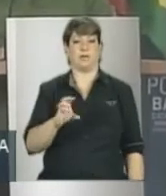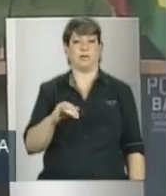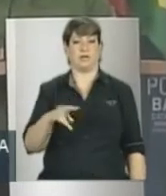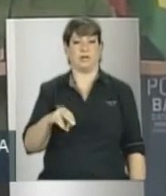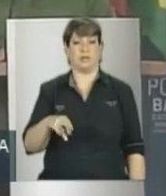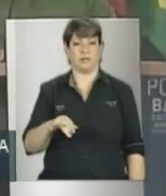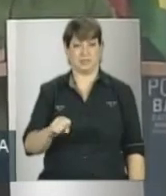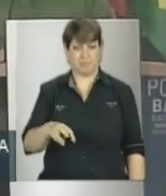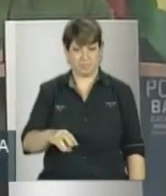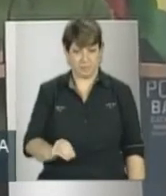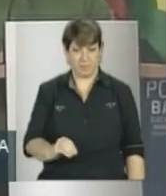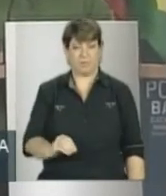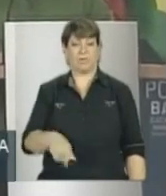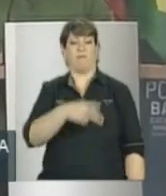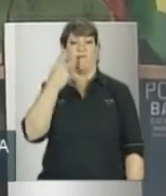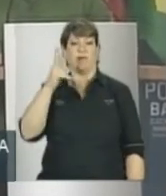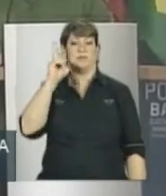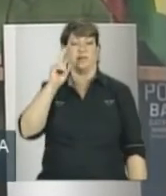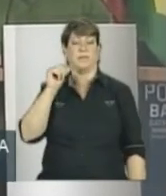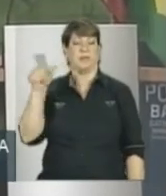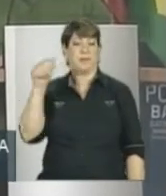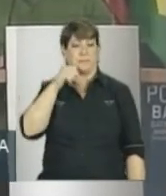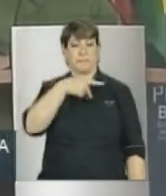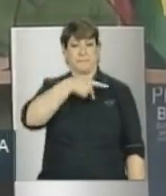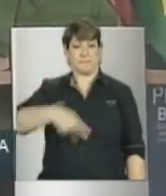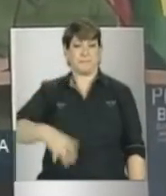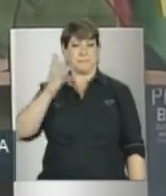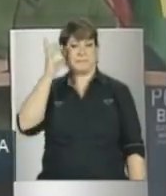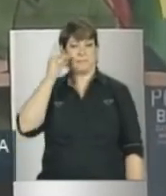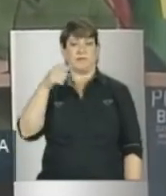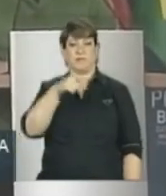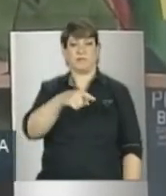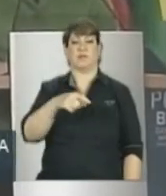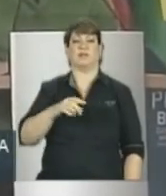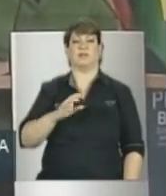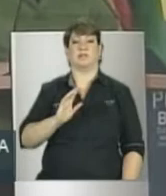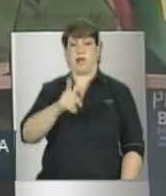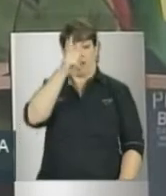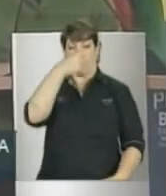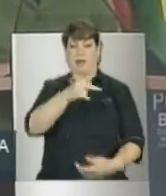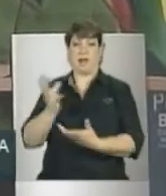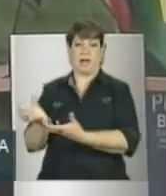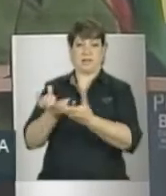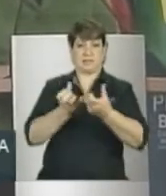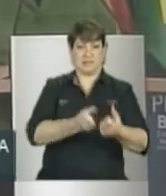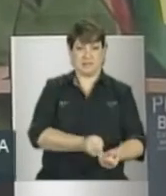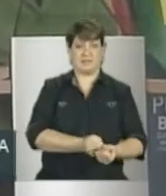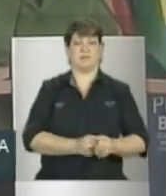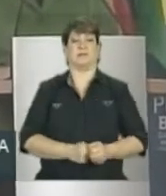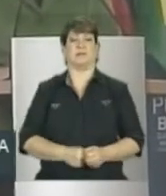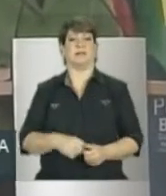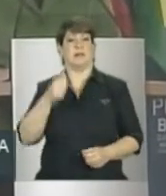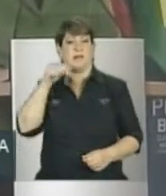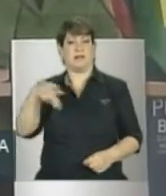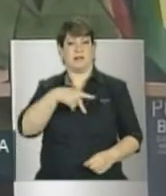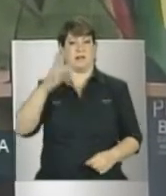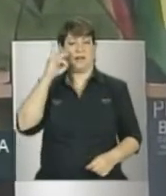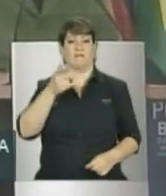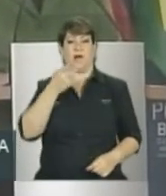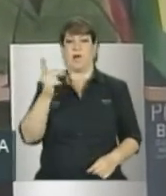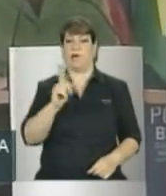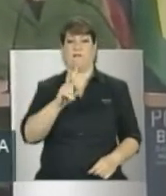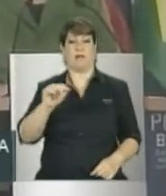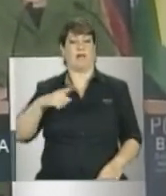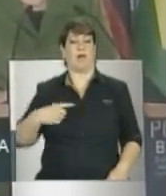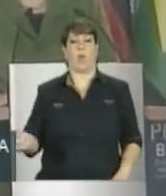da presidenta brasileira o asseguramento de que não haverá novos impostos de